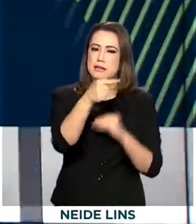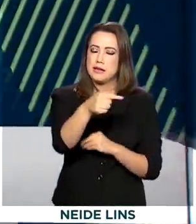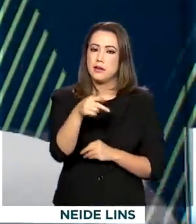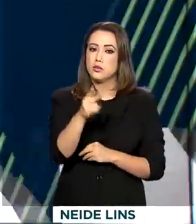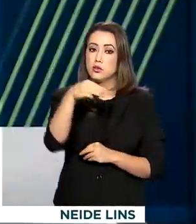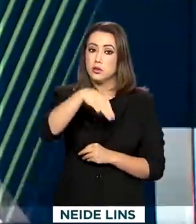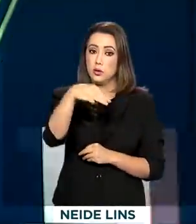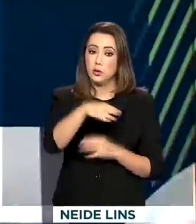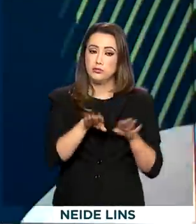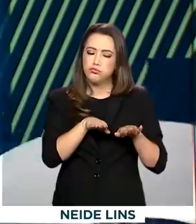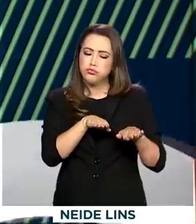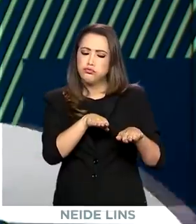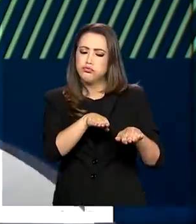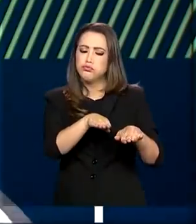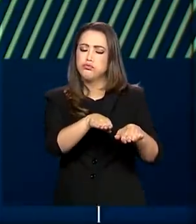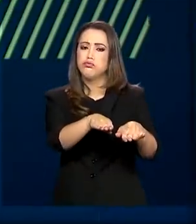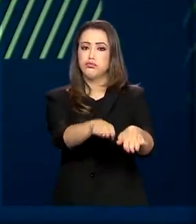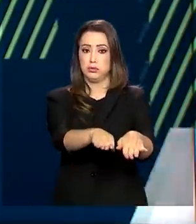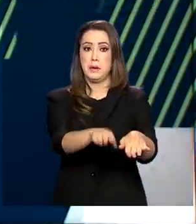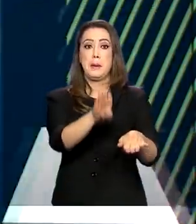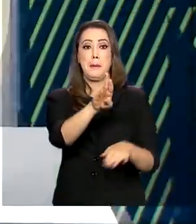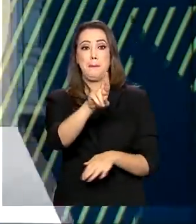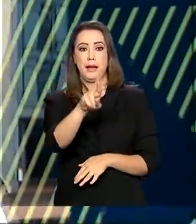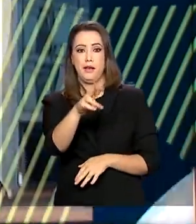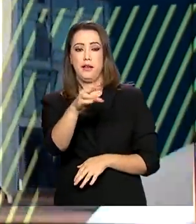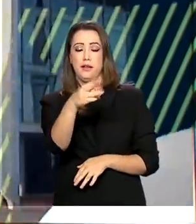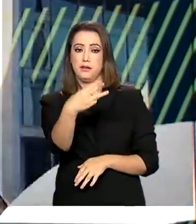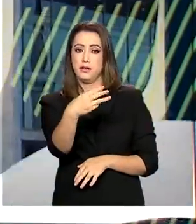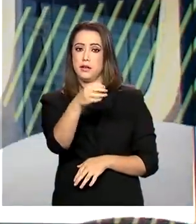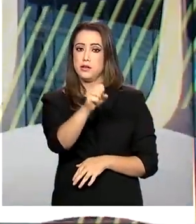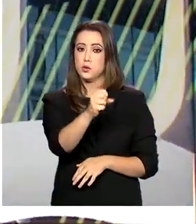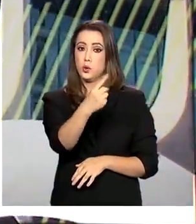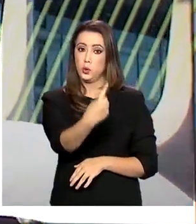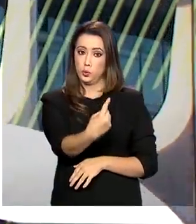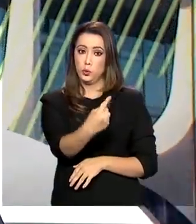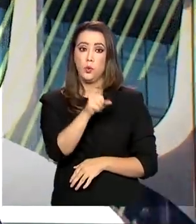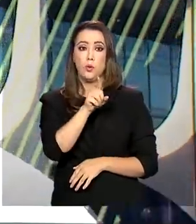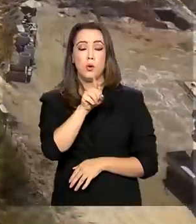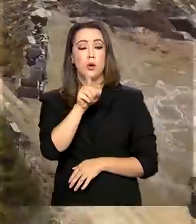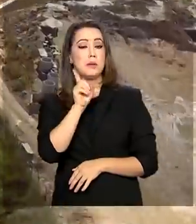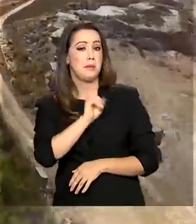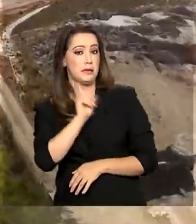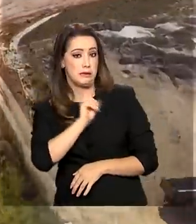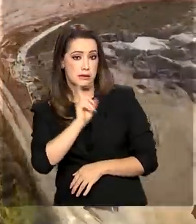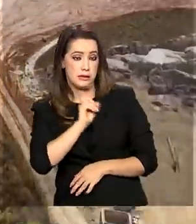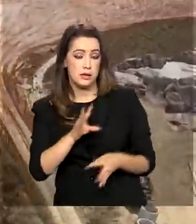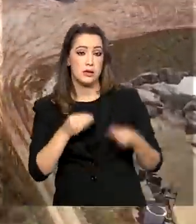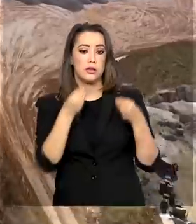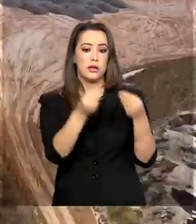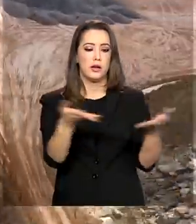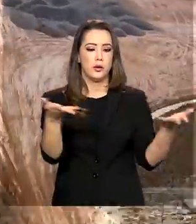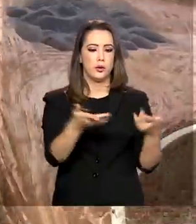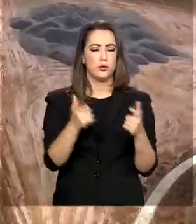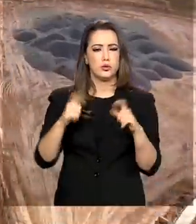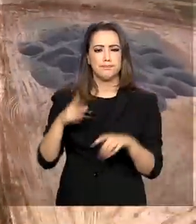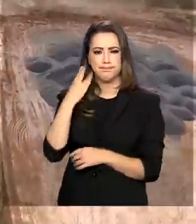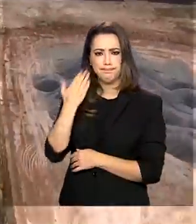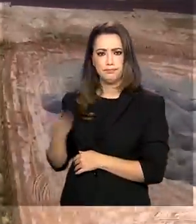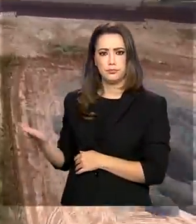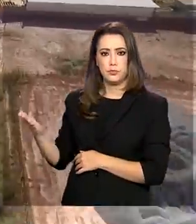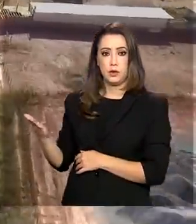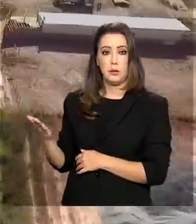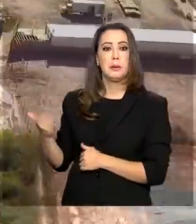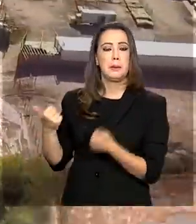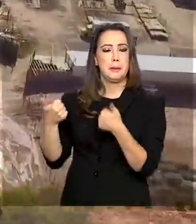BR-381, no município de Nova União, Minas Gerais, foram entregues hoje. O trecho está localizado próximo à ponte do